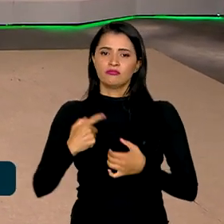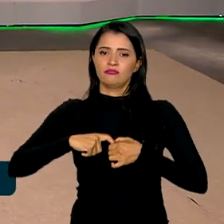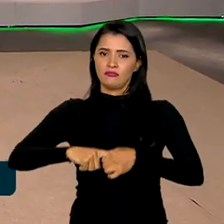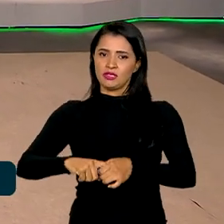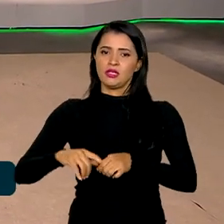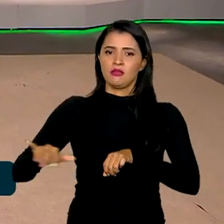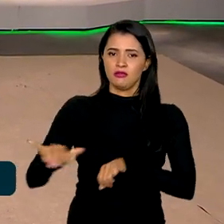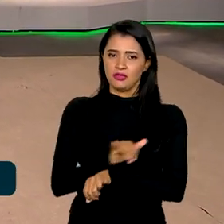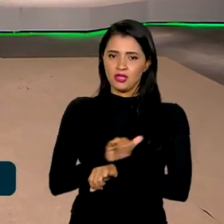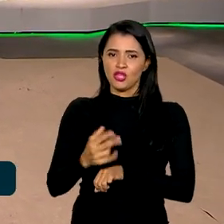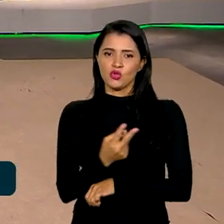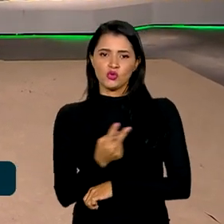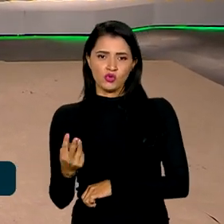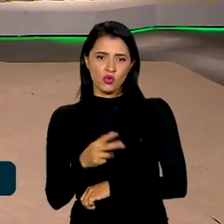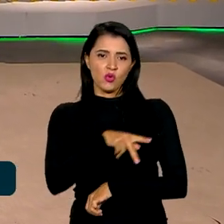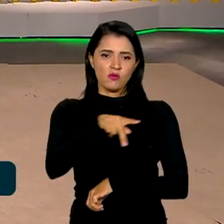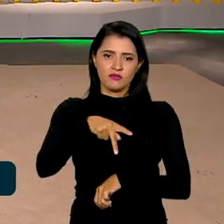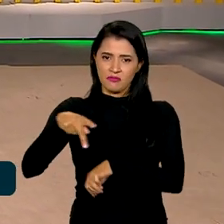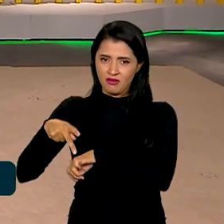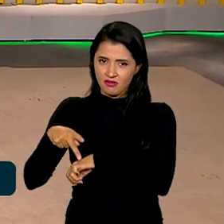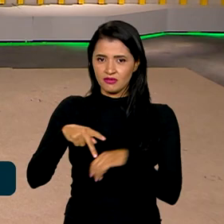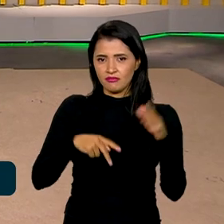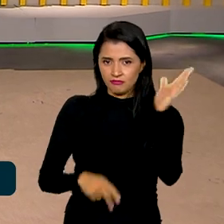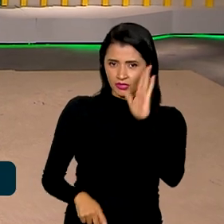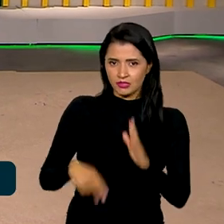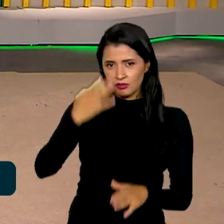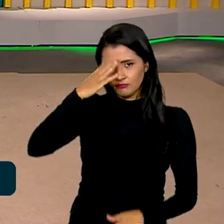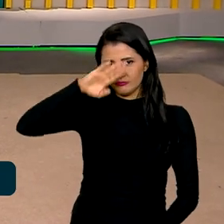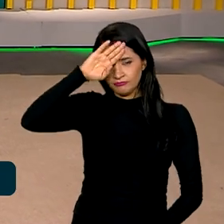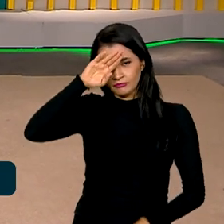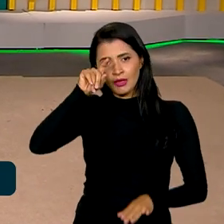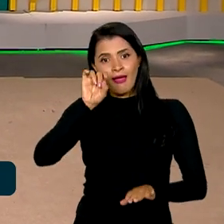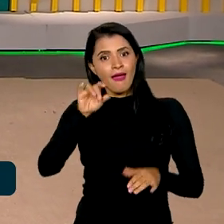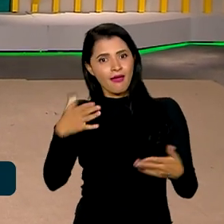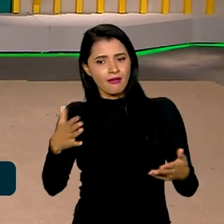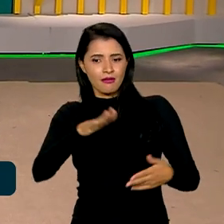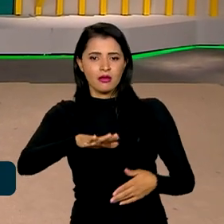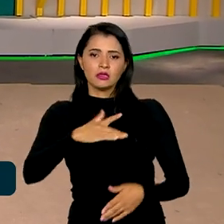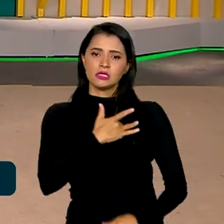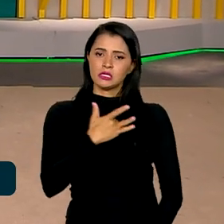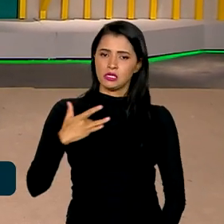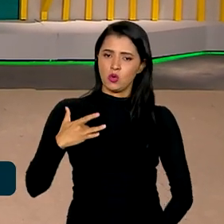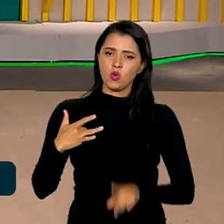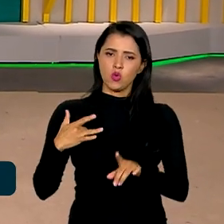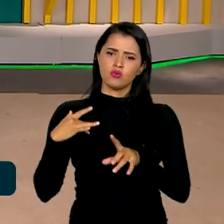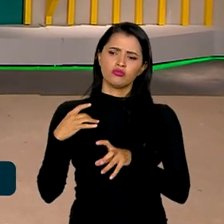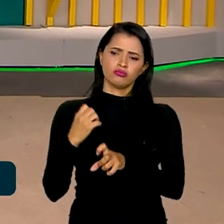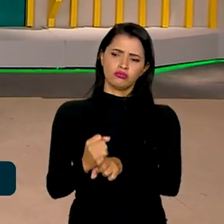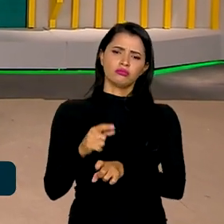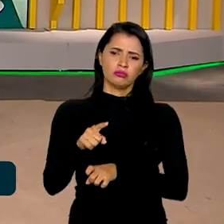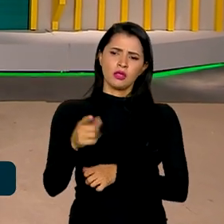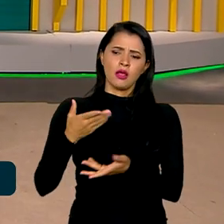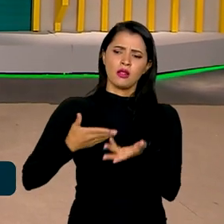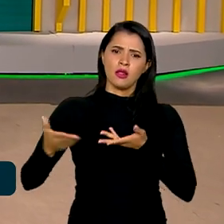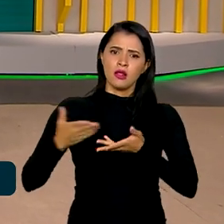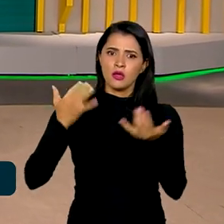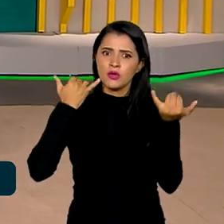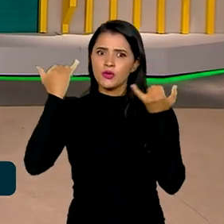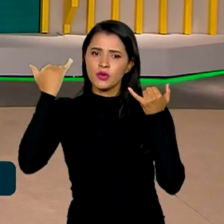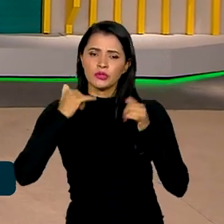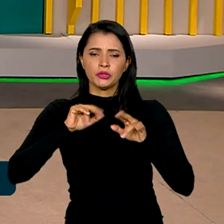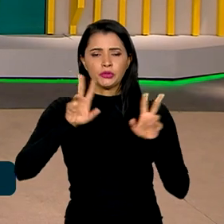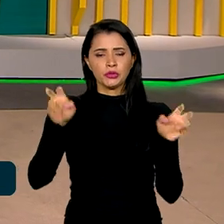estratégica entre os dois países. Pois é, Roberto, apenas na área de saúde há previsão de troca de conhecimento sobre